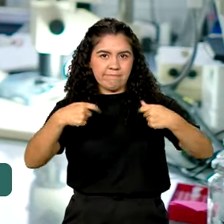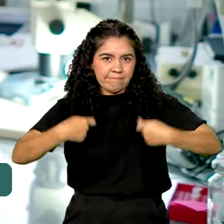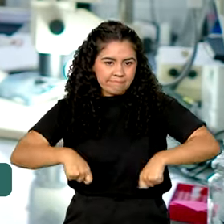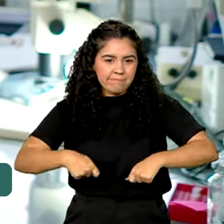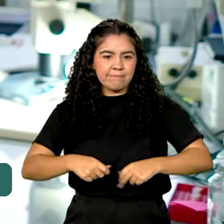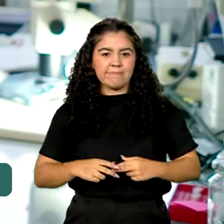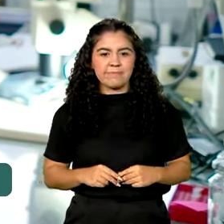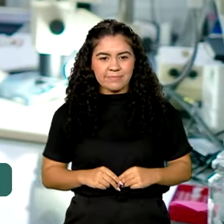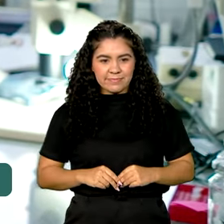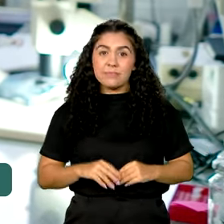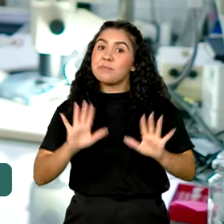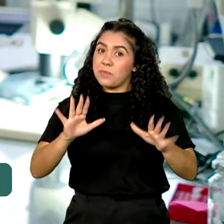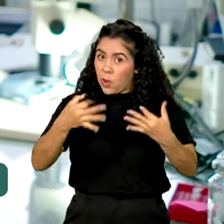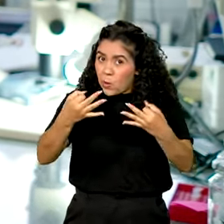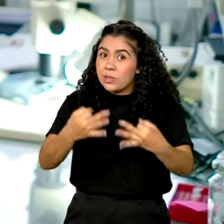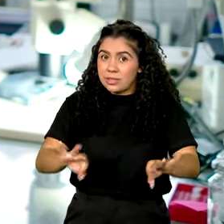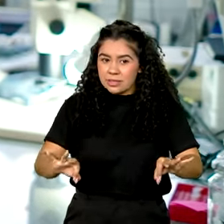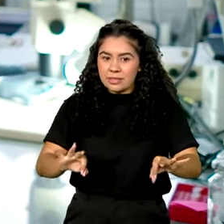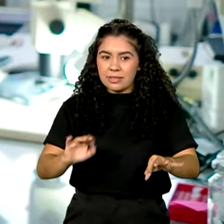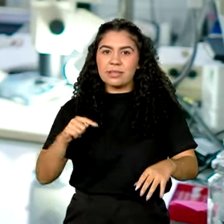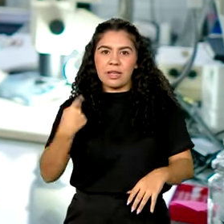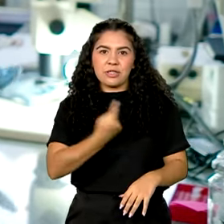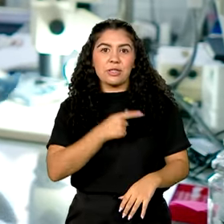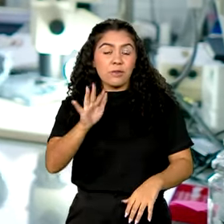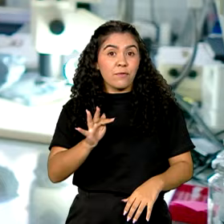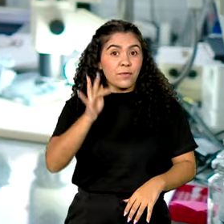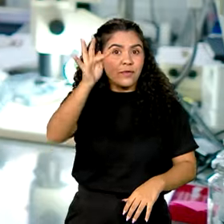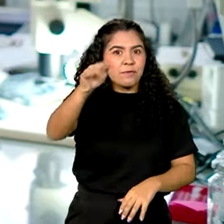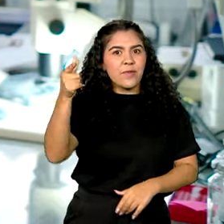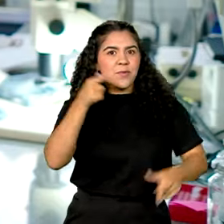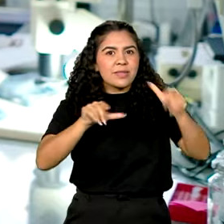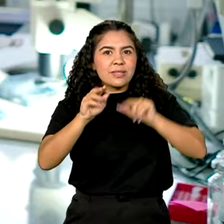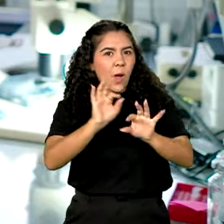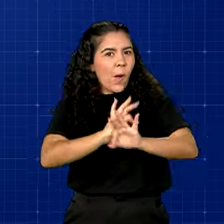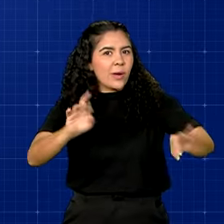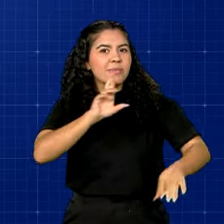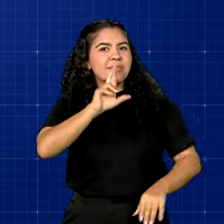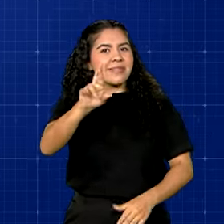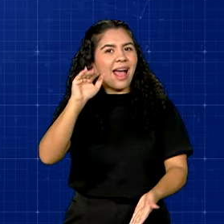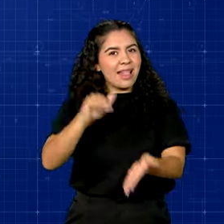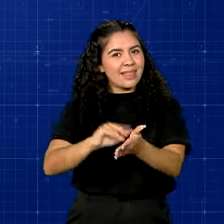Com certeza, vamos colher bons frutos disso aí. Até a próxima!